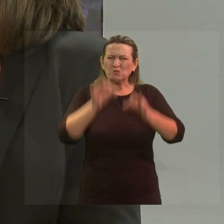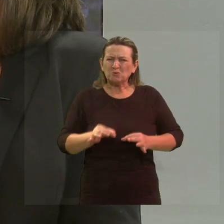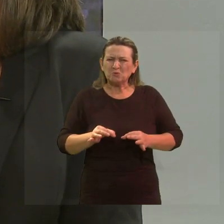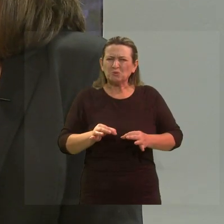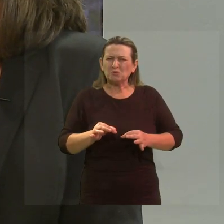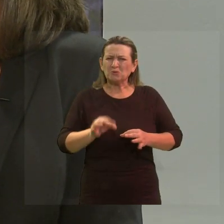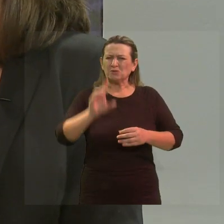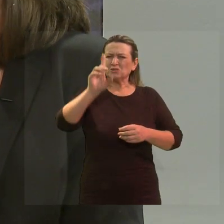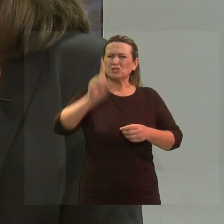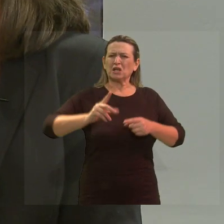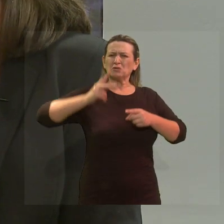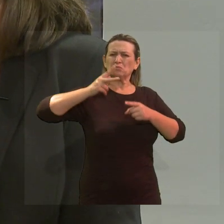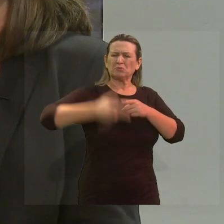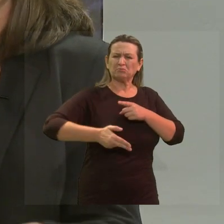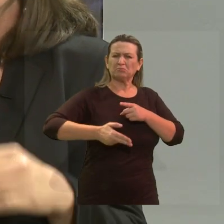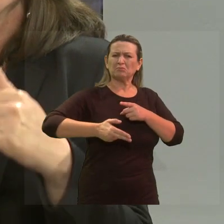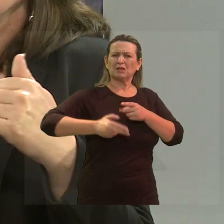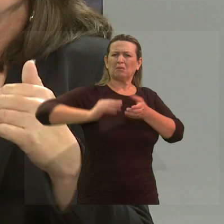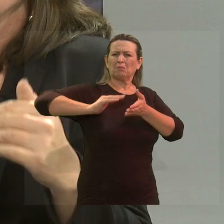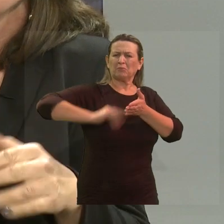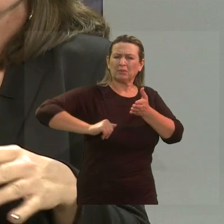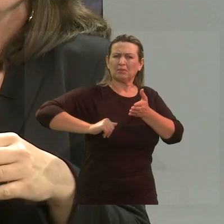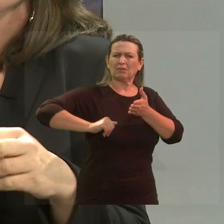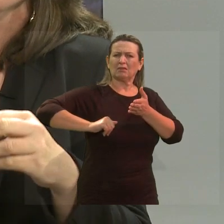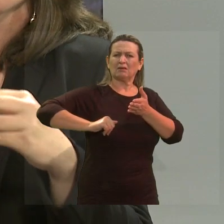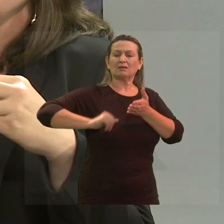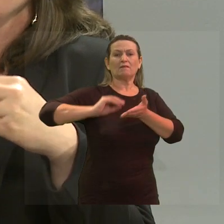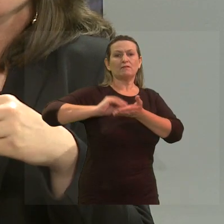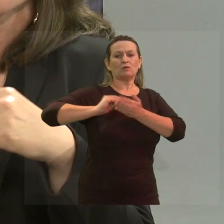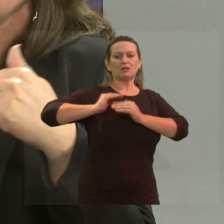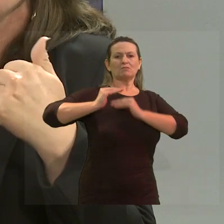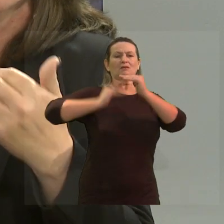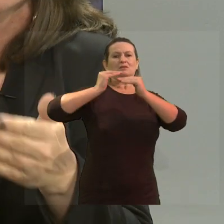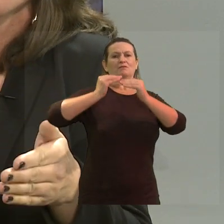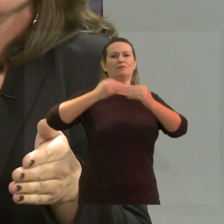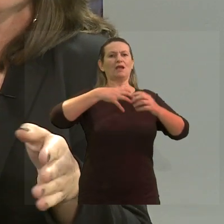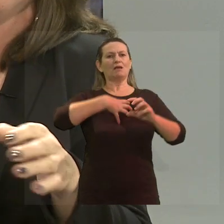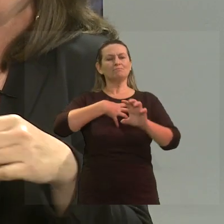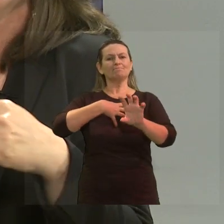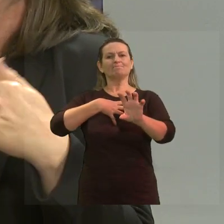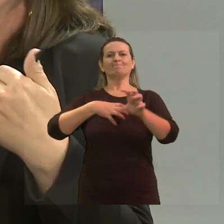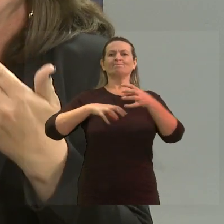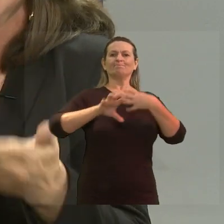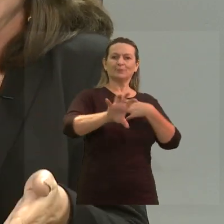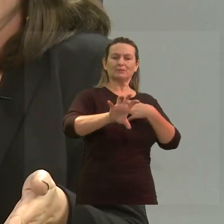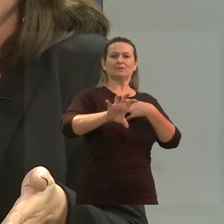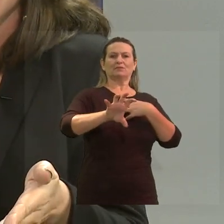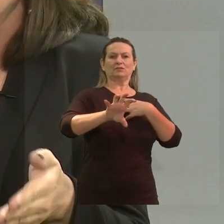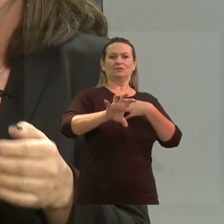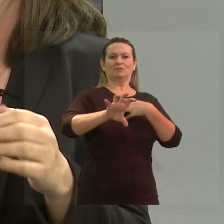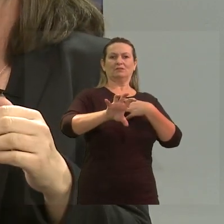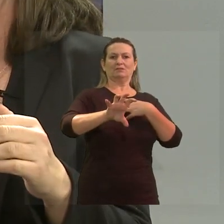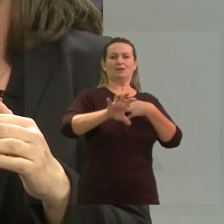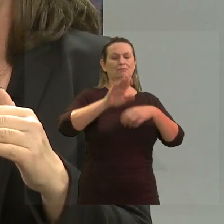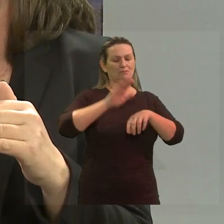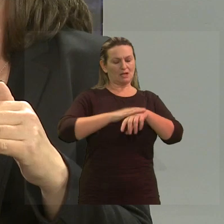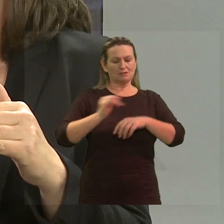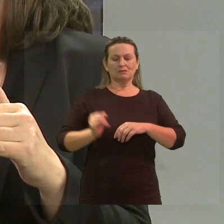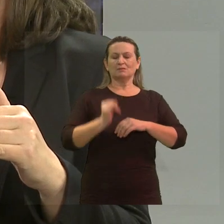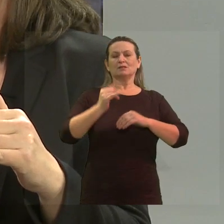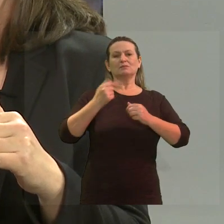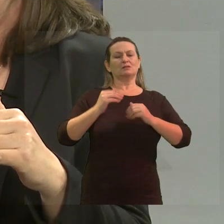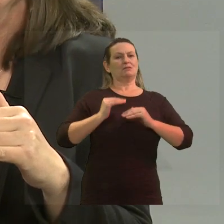direitos negados. Então, está faltando essa questão de você desenvolver a questão da empatia, de se colocar no lugar do outro. E eu acho que